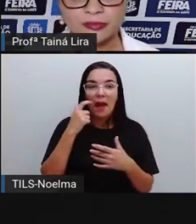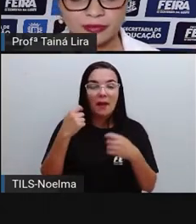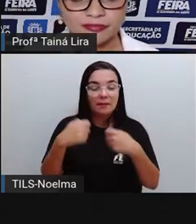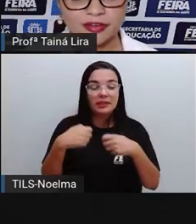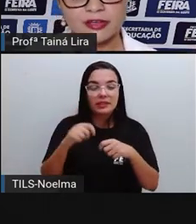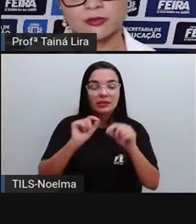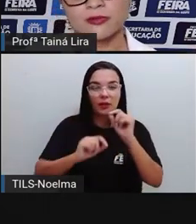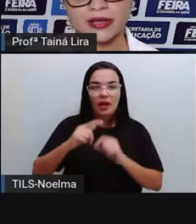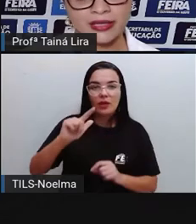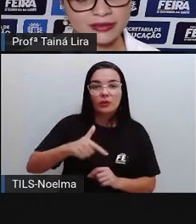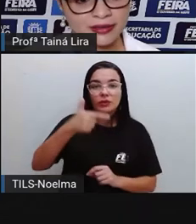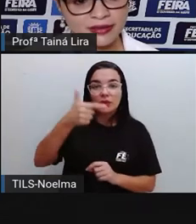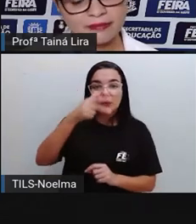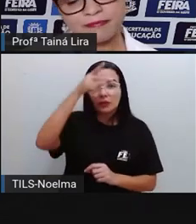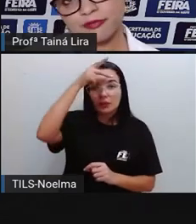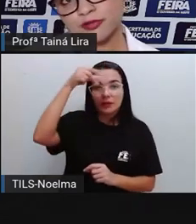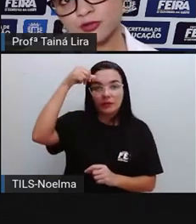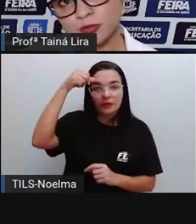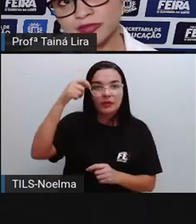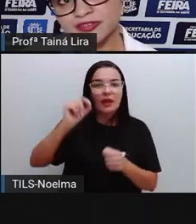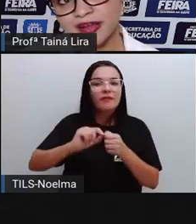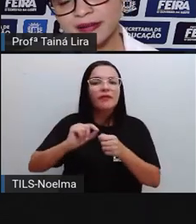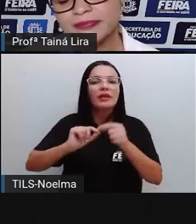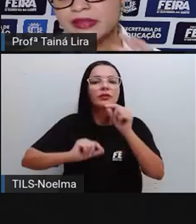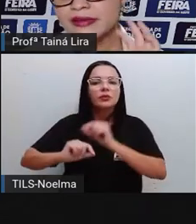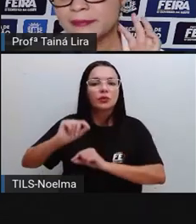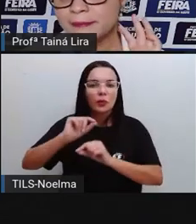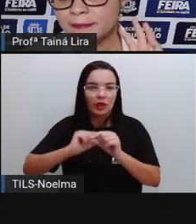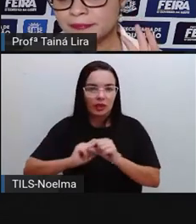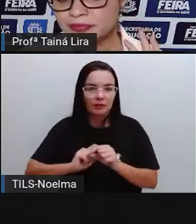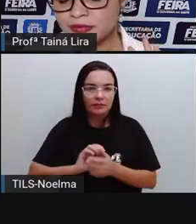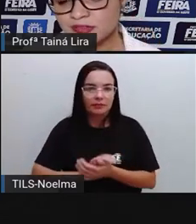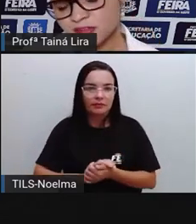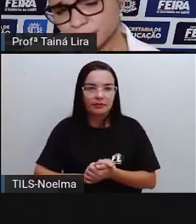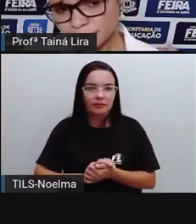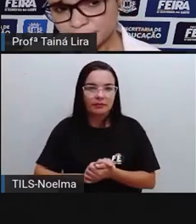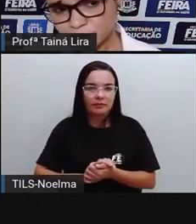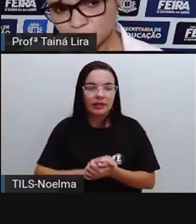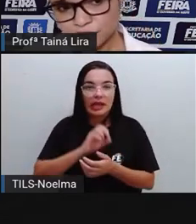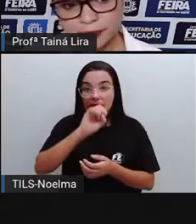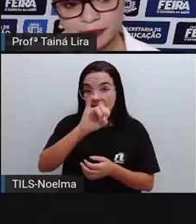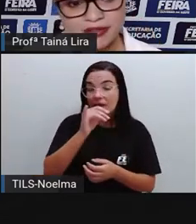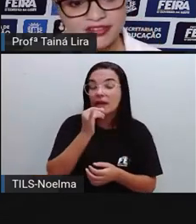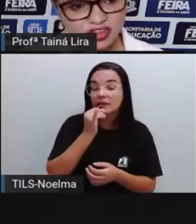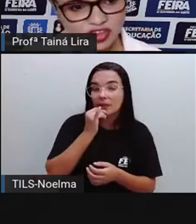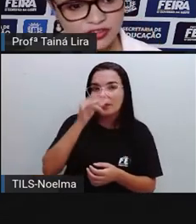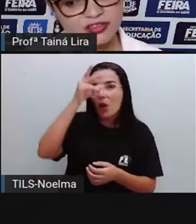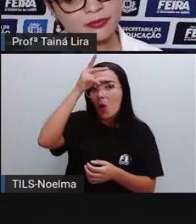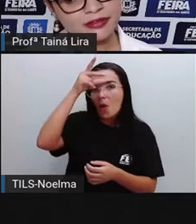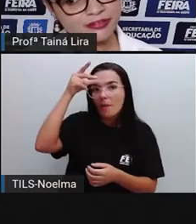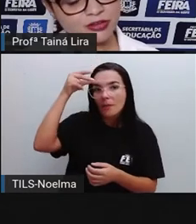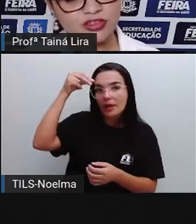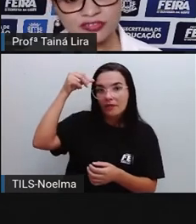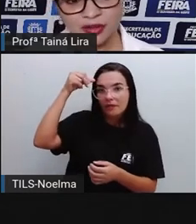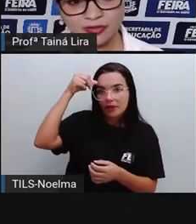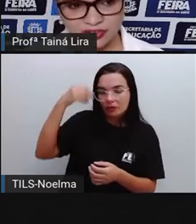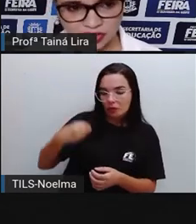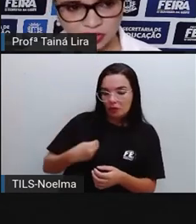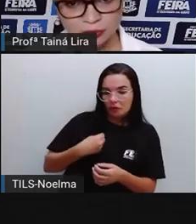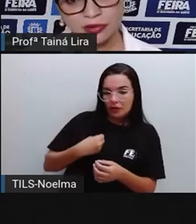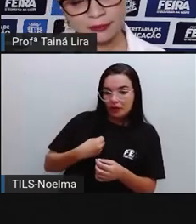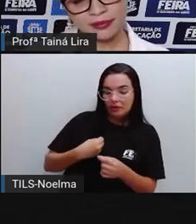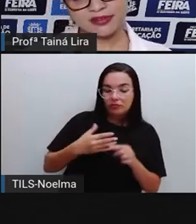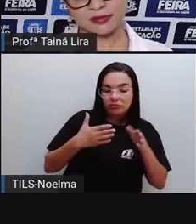o vice-prefeito, ele tem funções, tá? Se o prefeito estiver presente e se o prefeito estiver